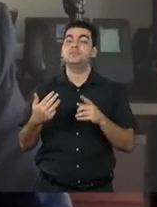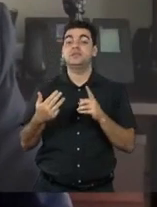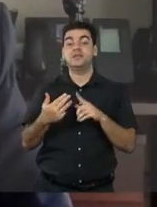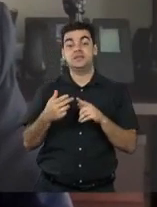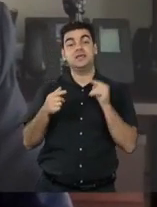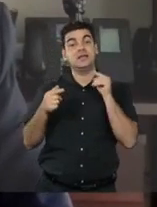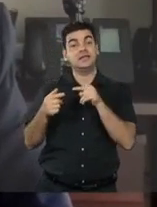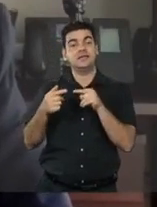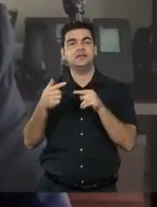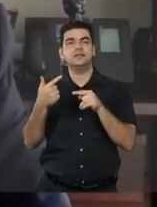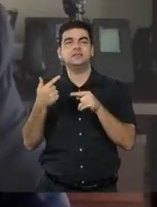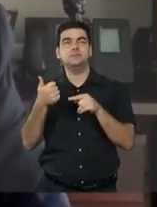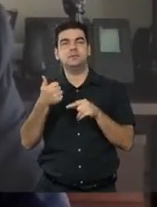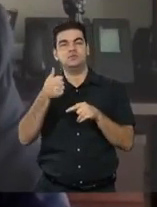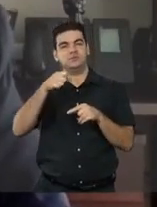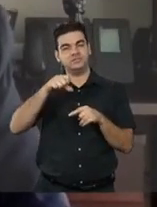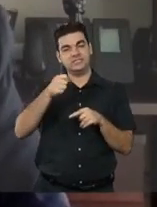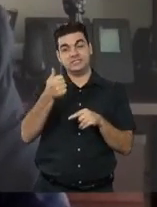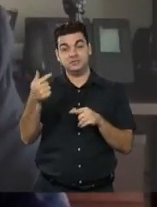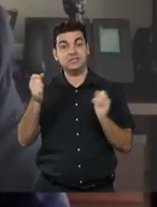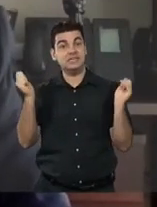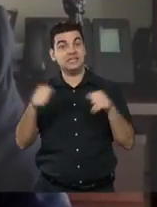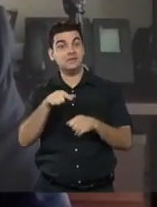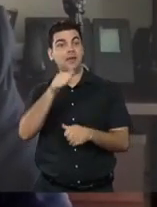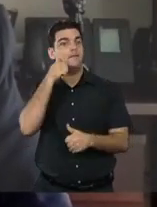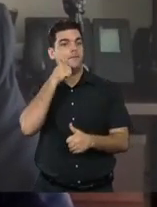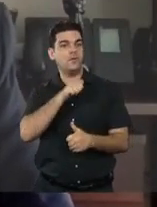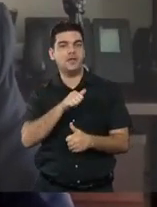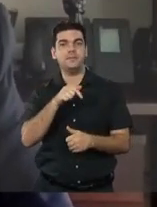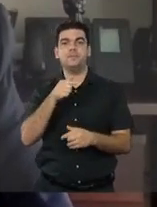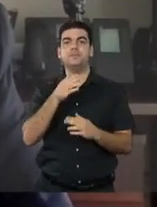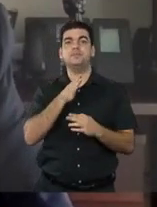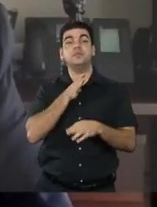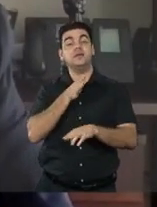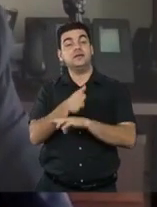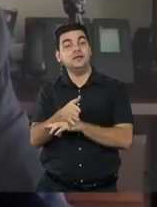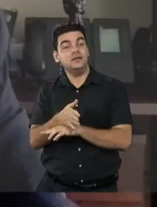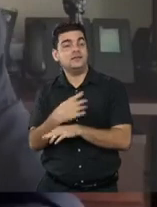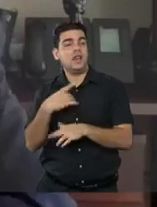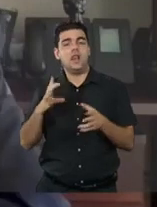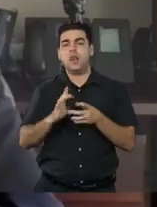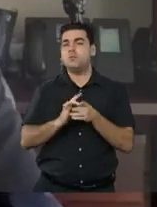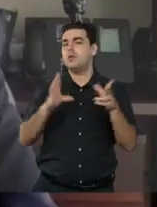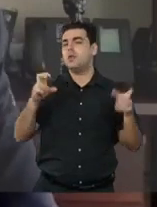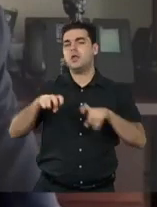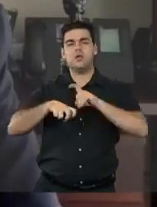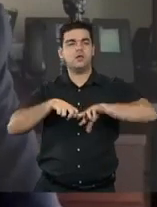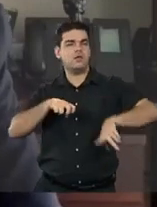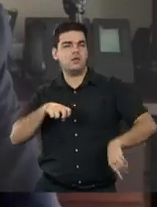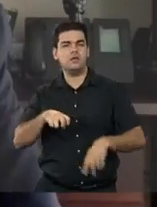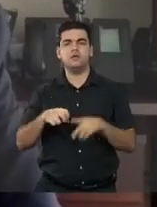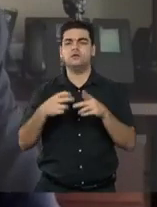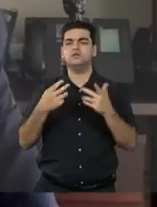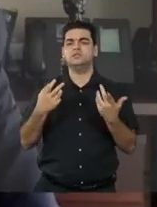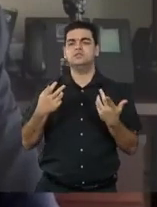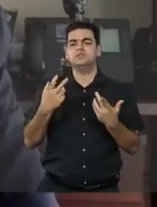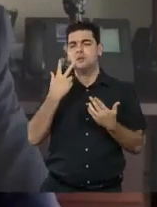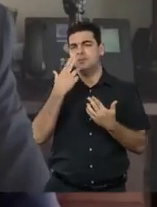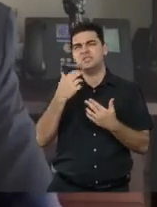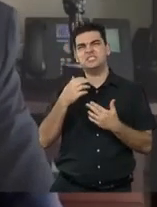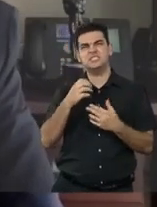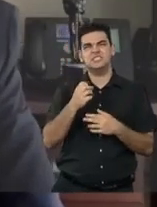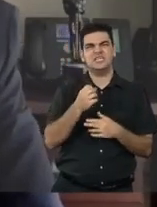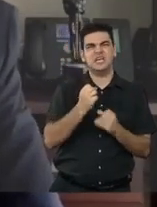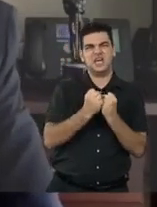permitiu às mulheres a capacidade plena, a conquista de liberdade sexual ao longo dos anos 60,